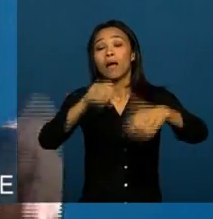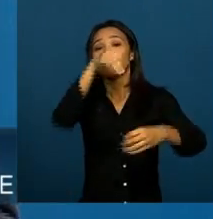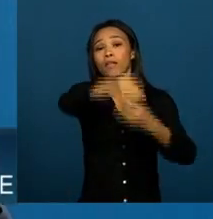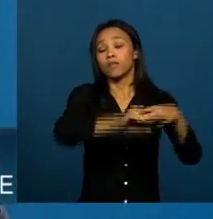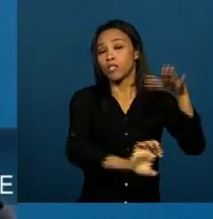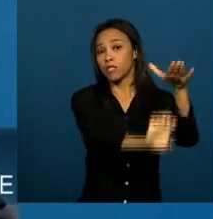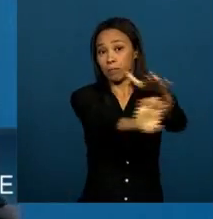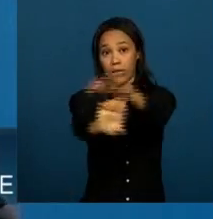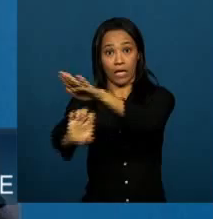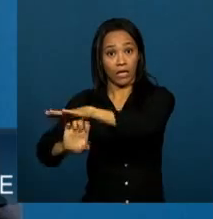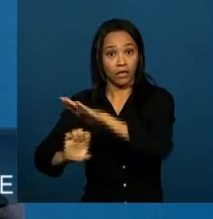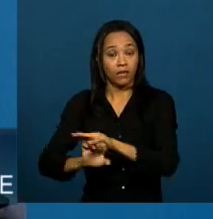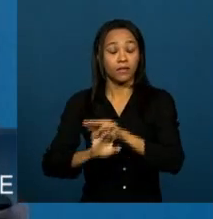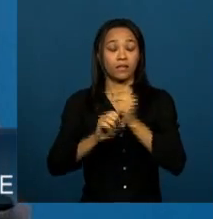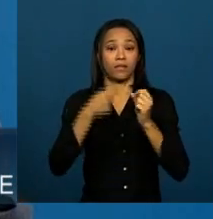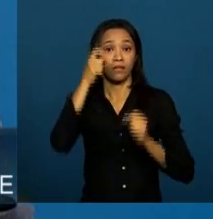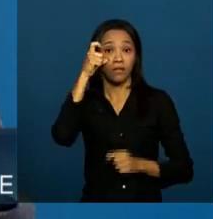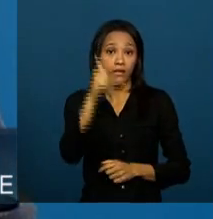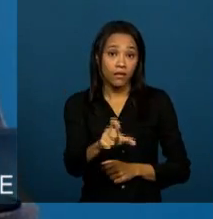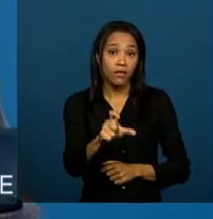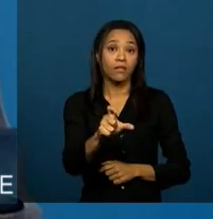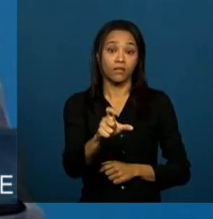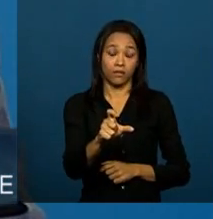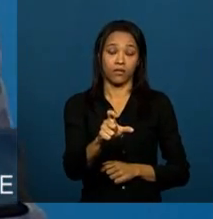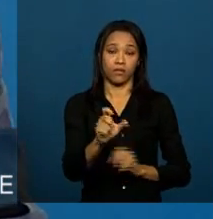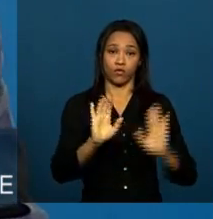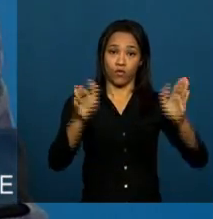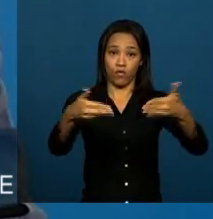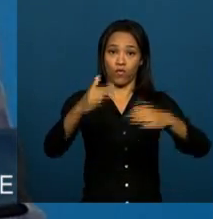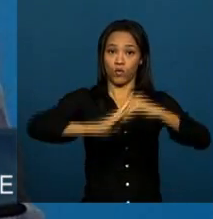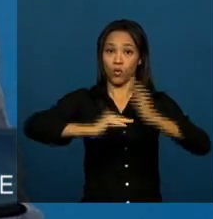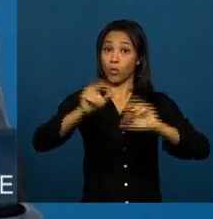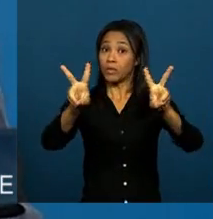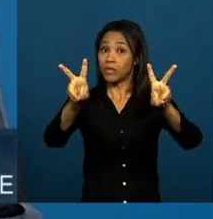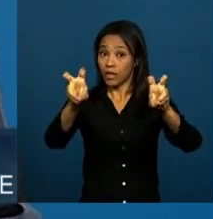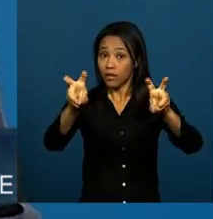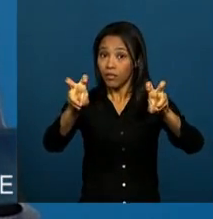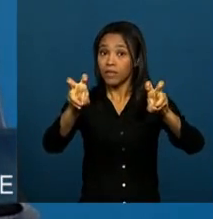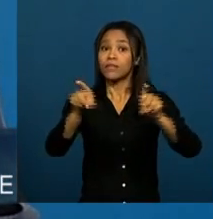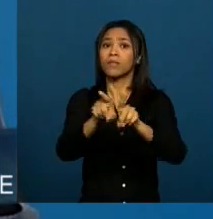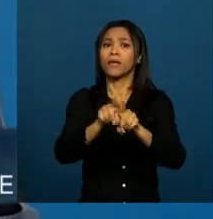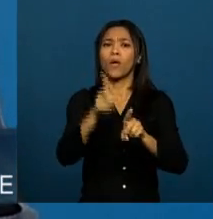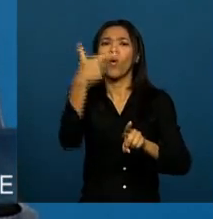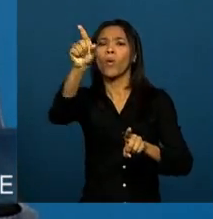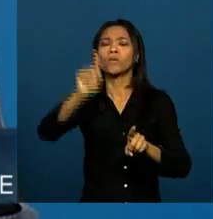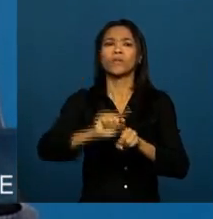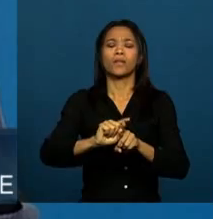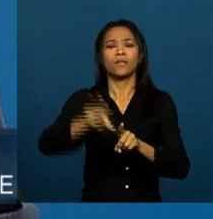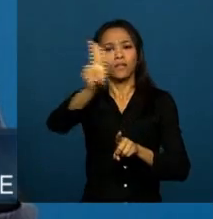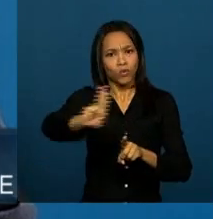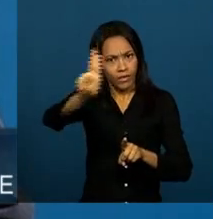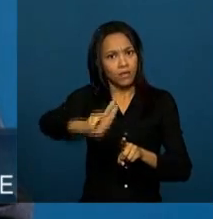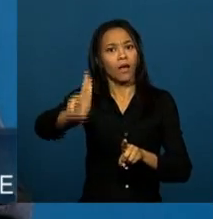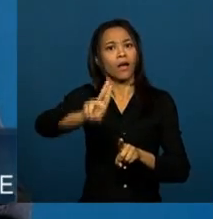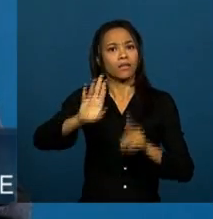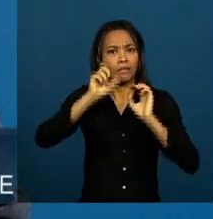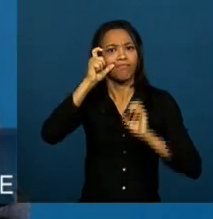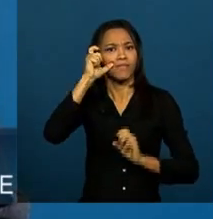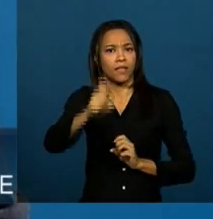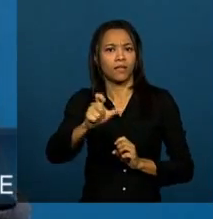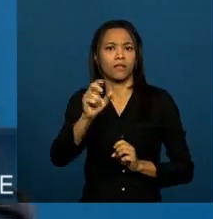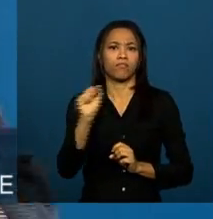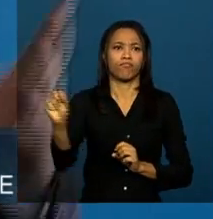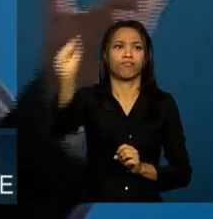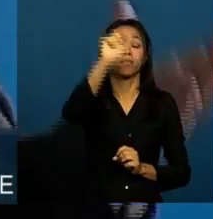interesses na gestão da rede mundial. As instituições acadêmicas, os movimentos sociais e sindicais